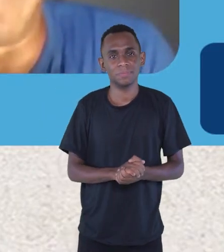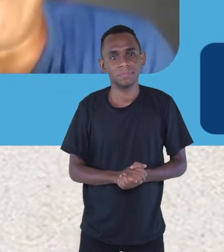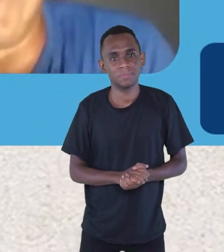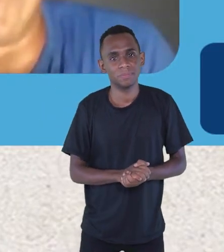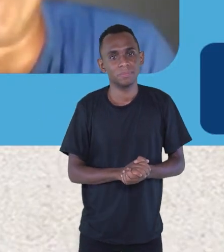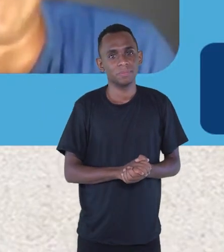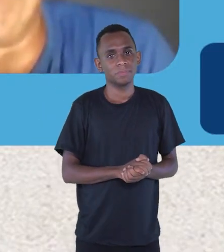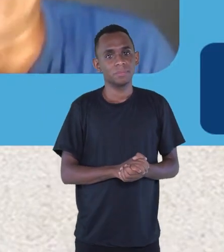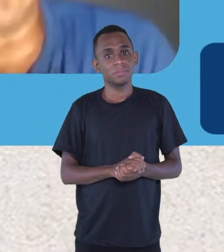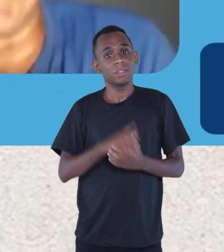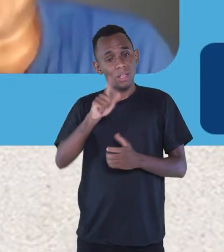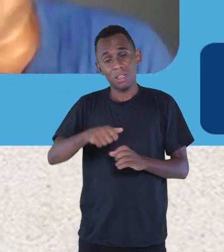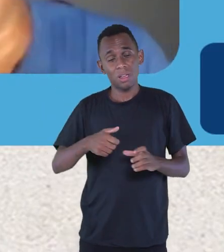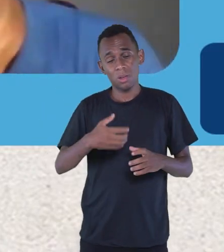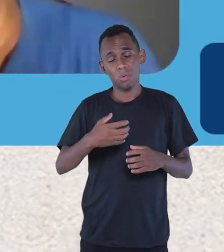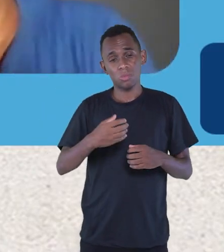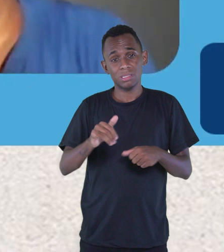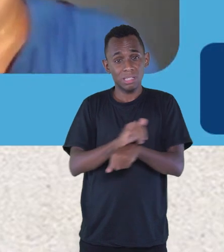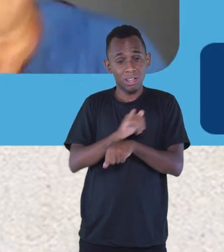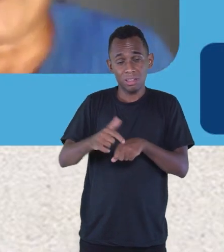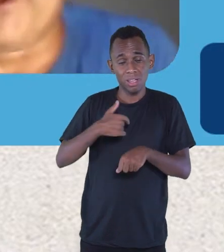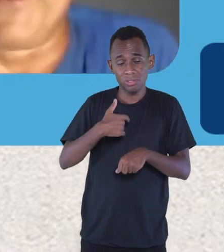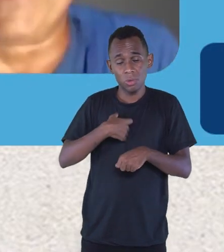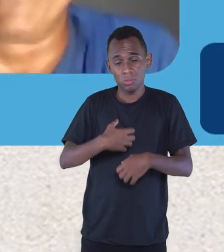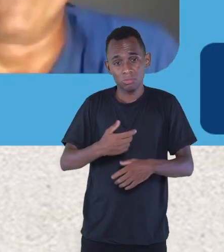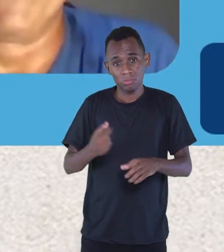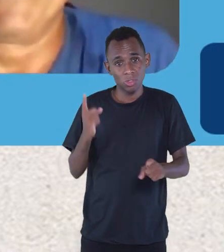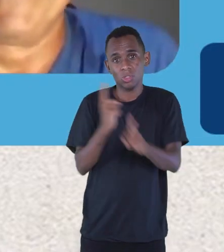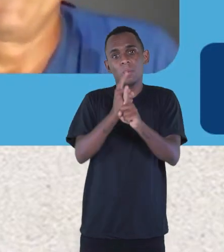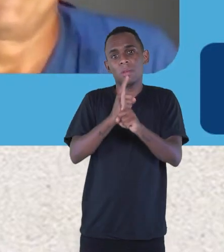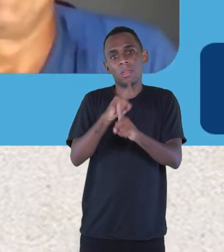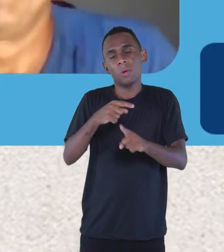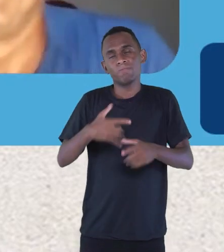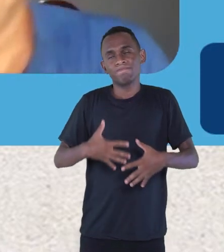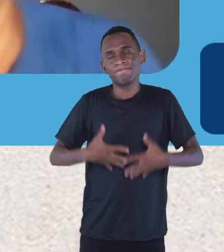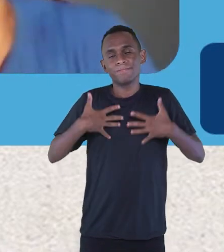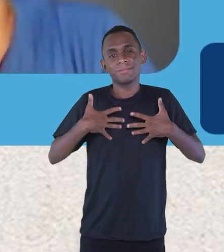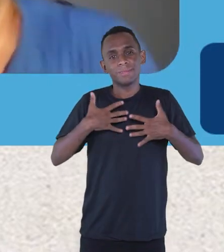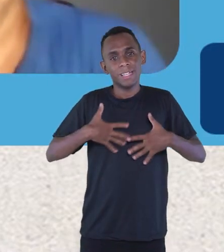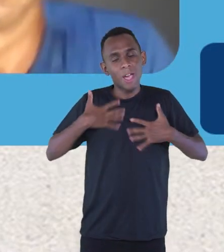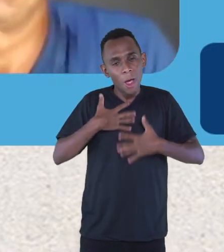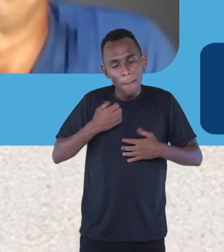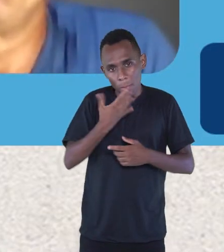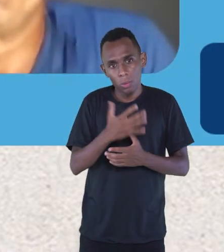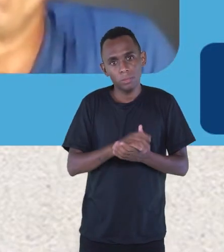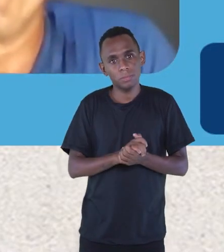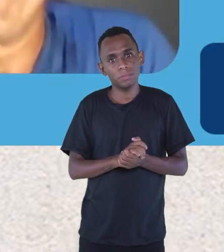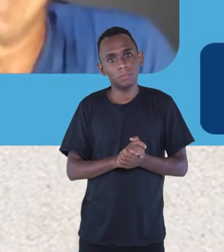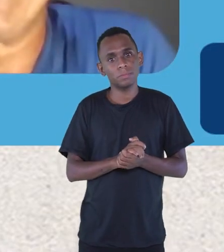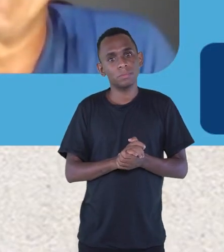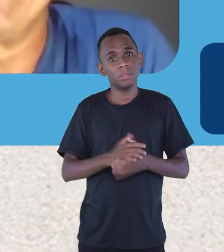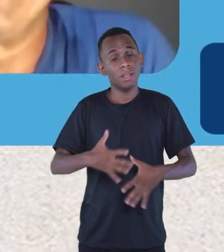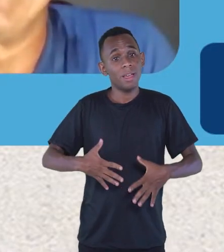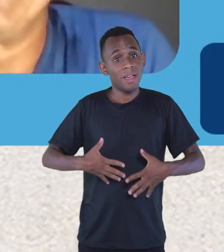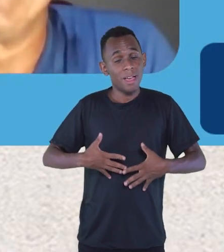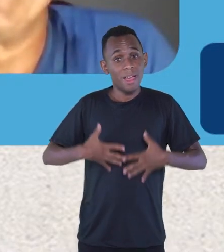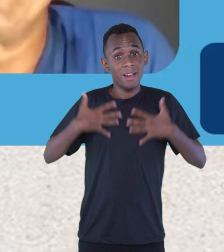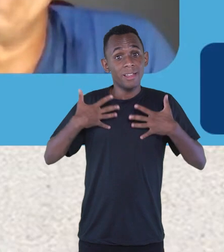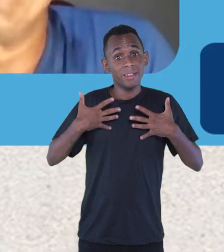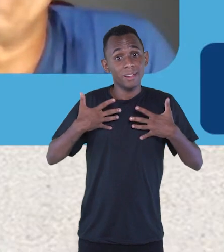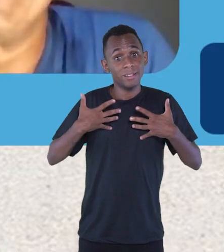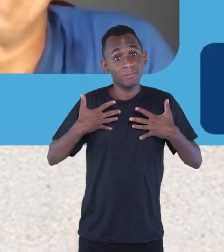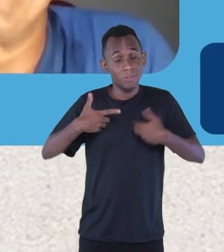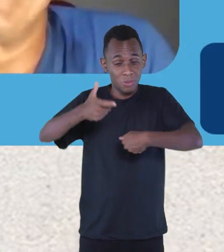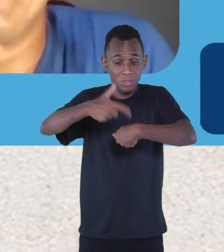É, foi uma forma que eu encontrei. E é divertido, eu me divirto, muito fazendo isso. Juvenal, é assim, uma alegria ter você conosco aqui.